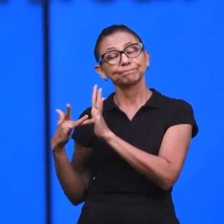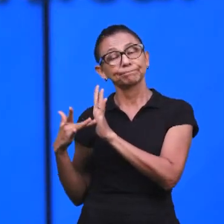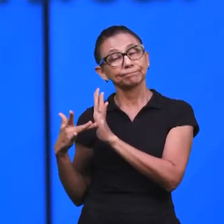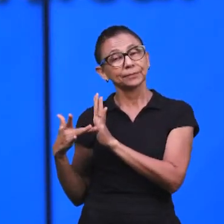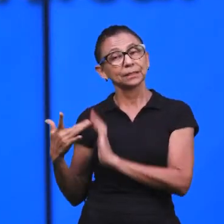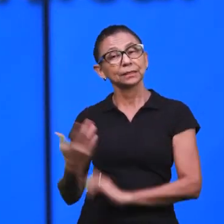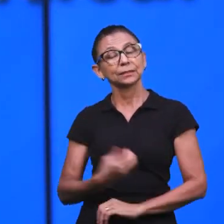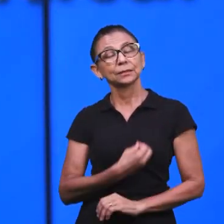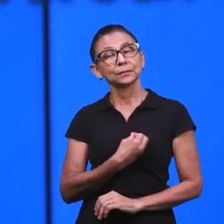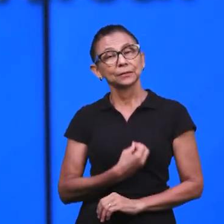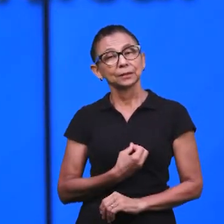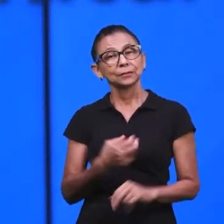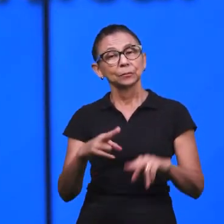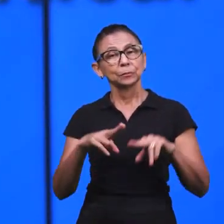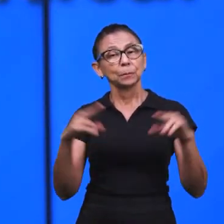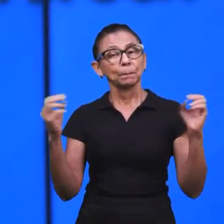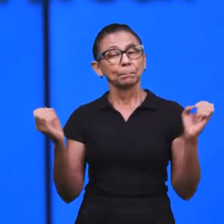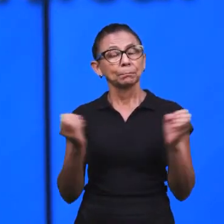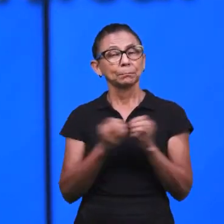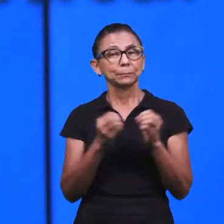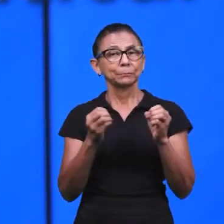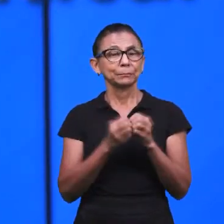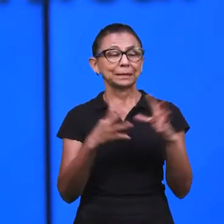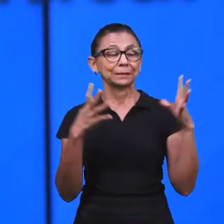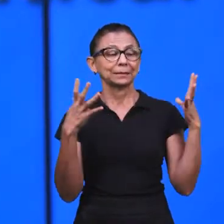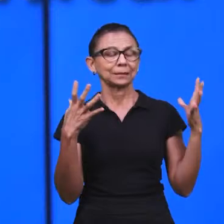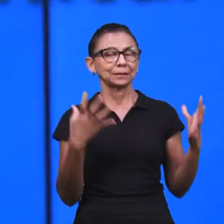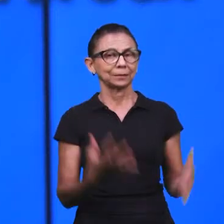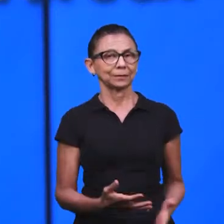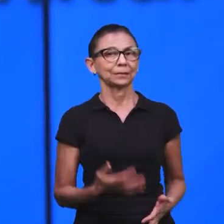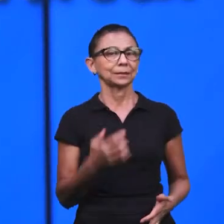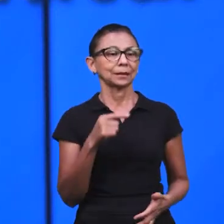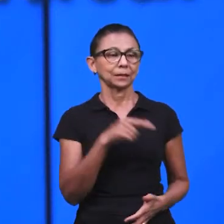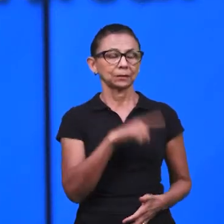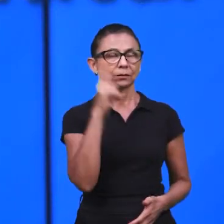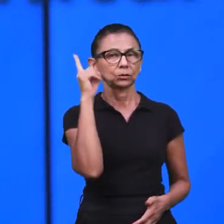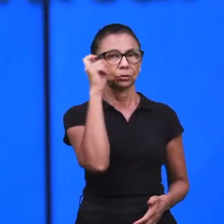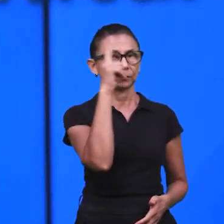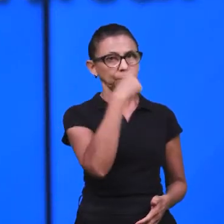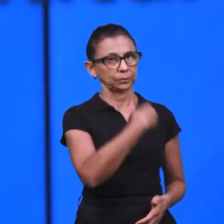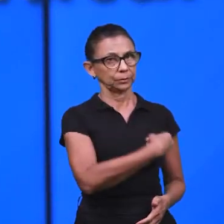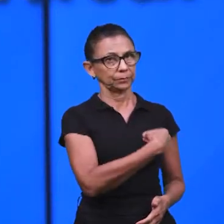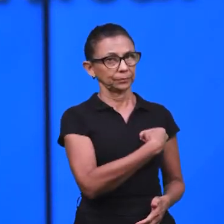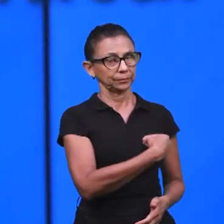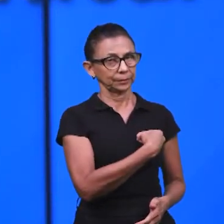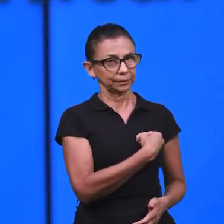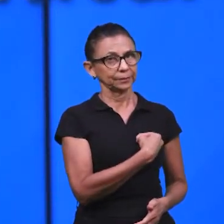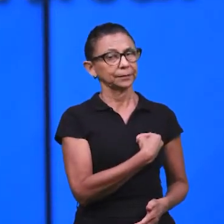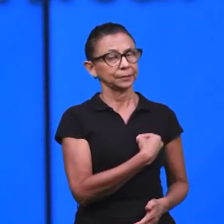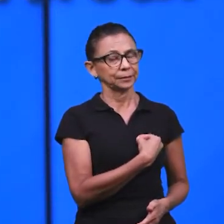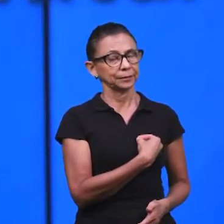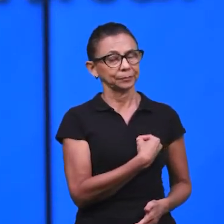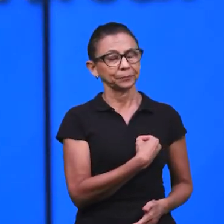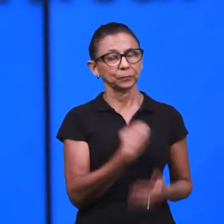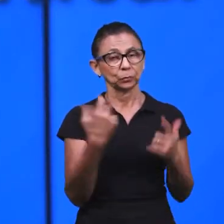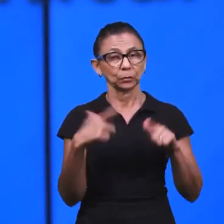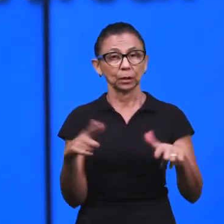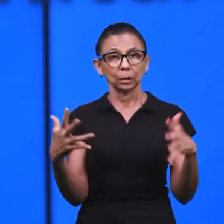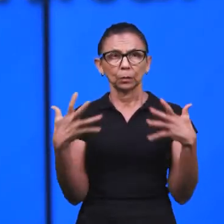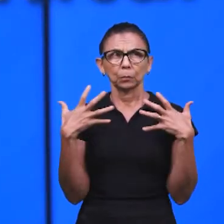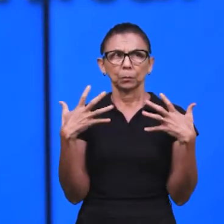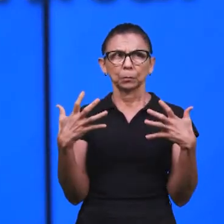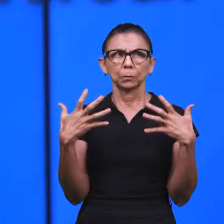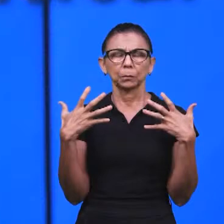ela vive neste mundo realmente de milagres. O deserto é o lugar em que a sobrevivência é um milagre. Além disso,